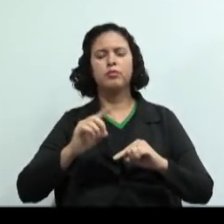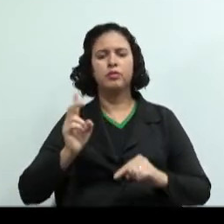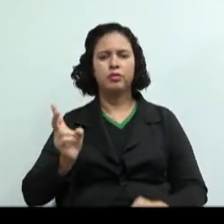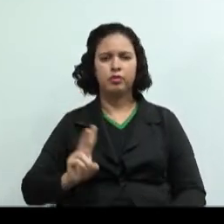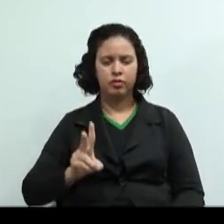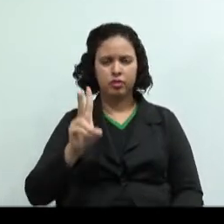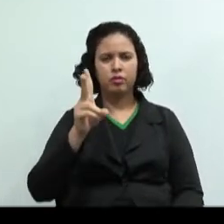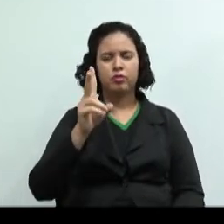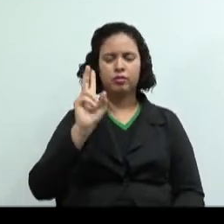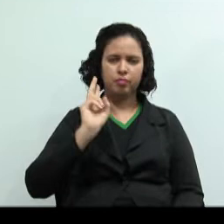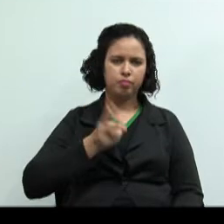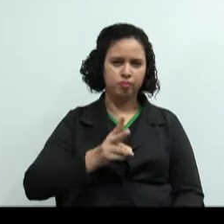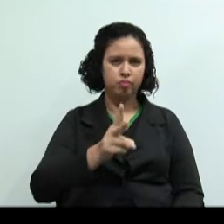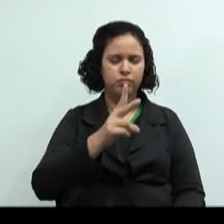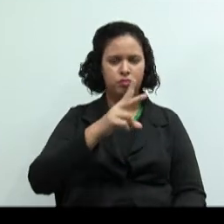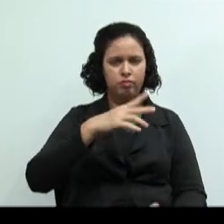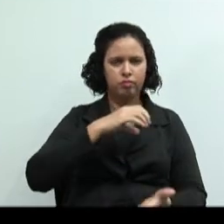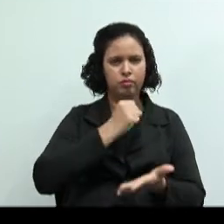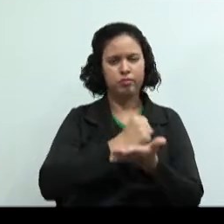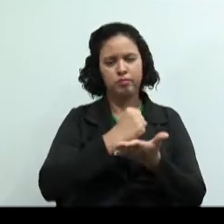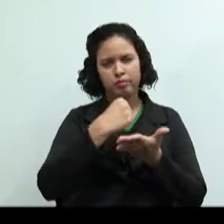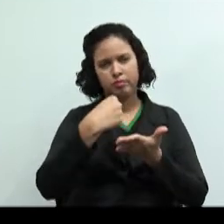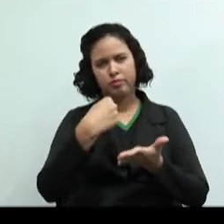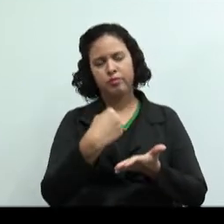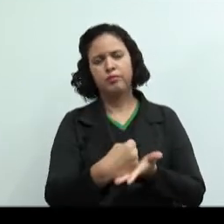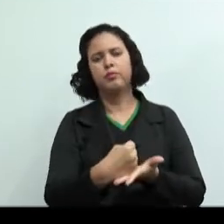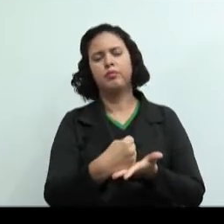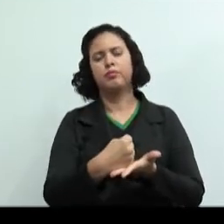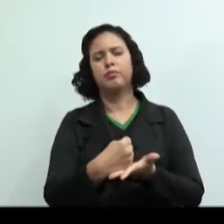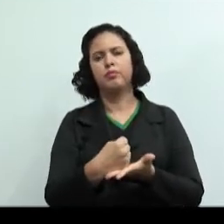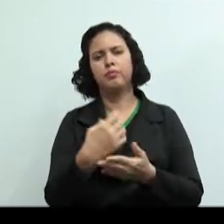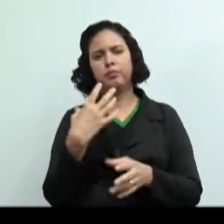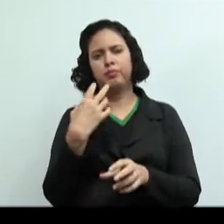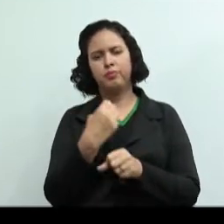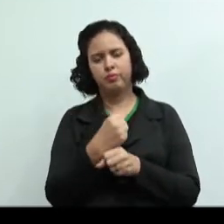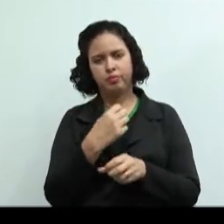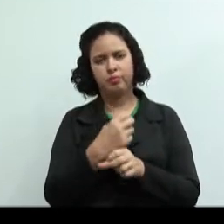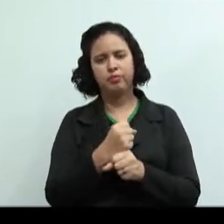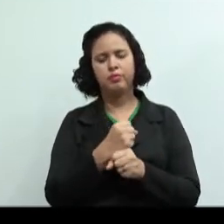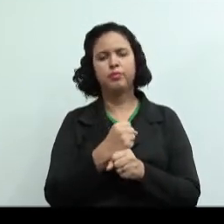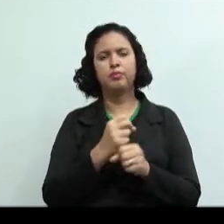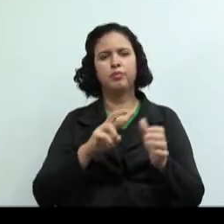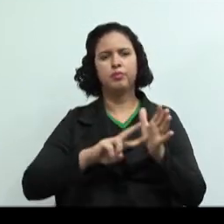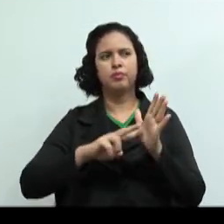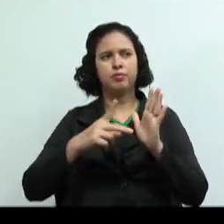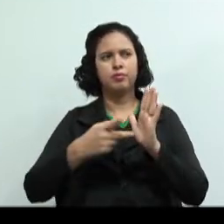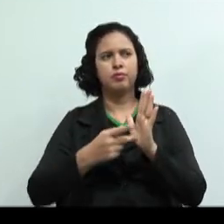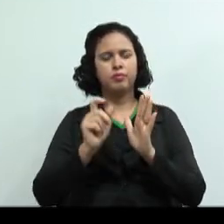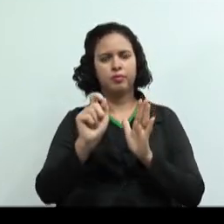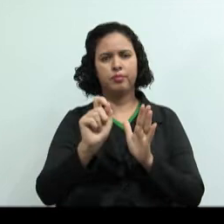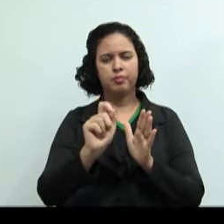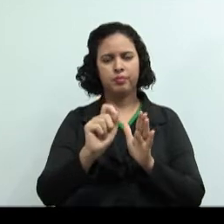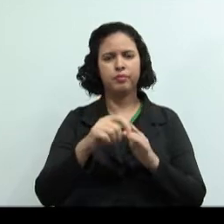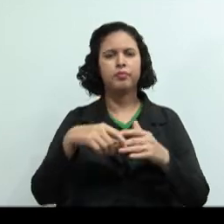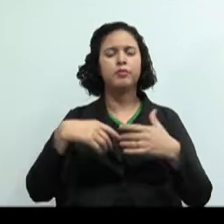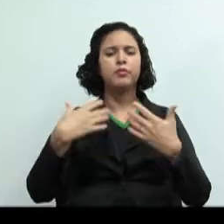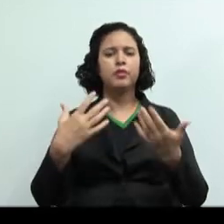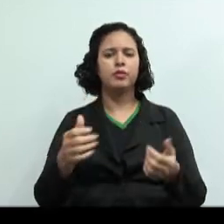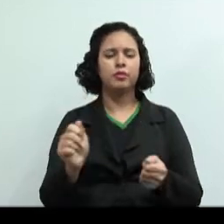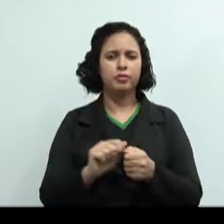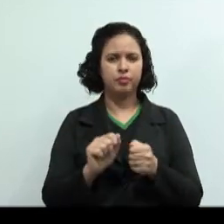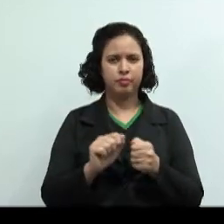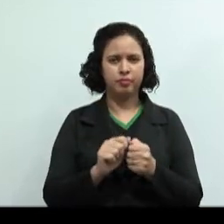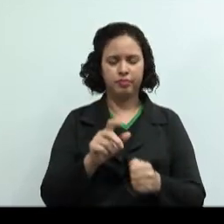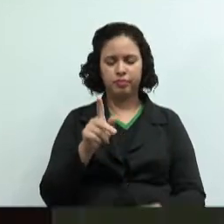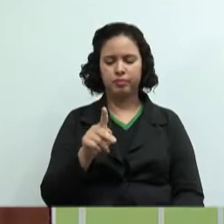intacto na escrituração contábil até que ocorra sua baixa. O que que quer dizer isso? Então lá na minha produção de pudim, que